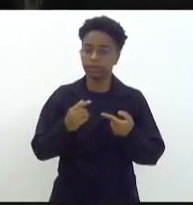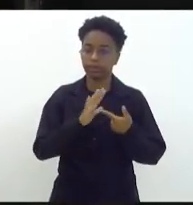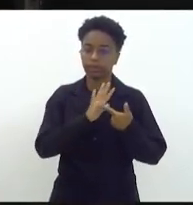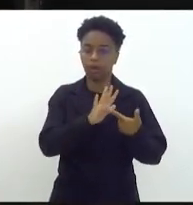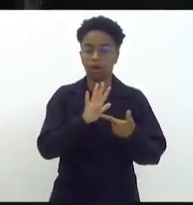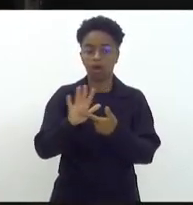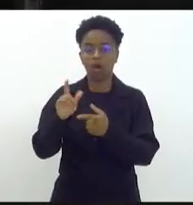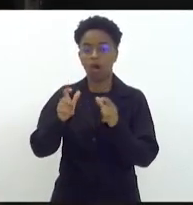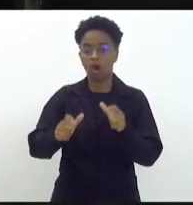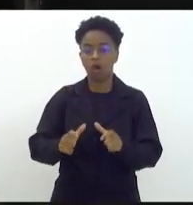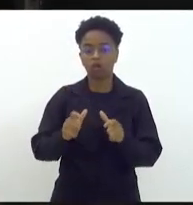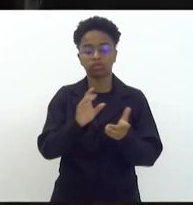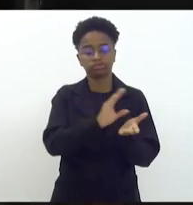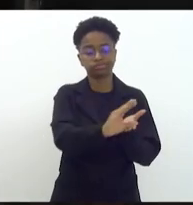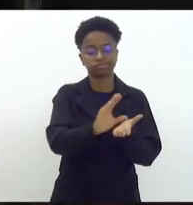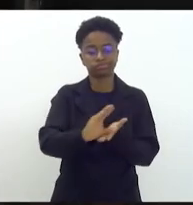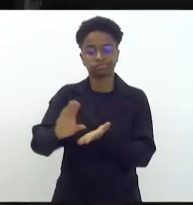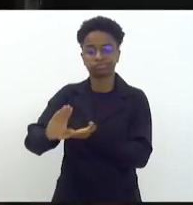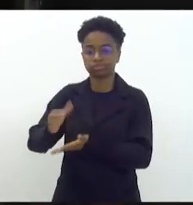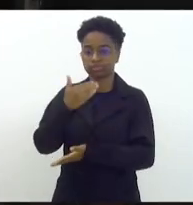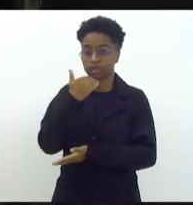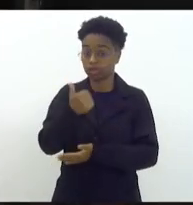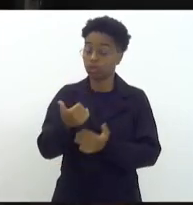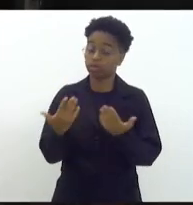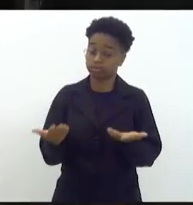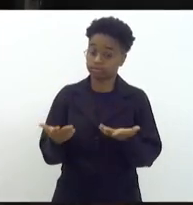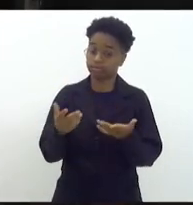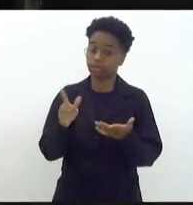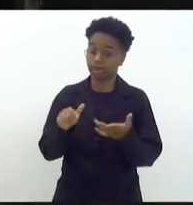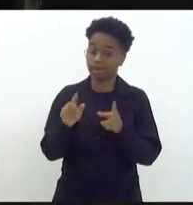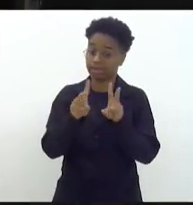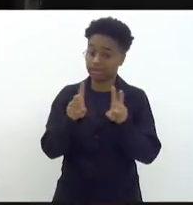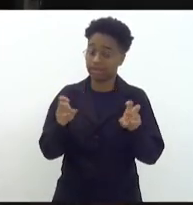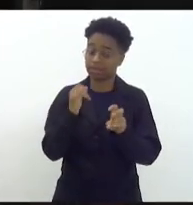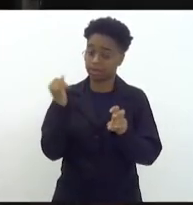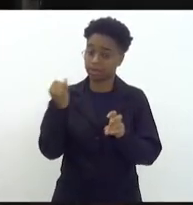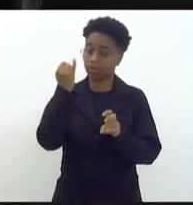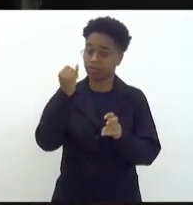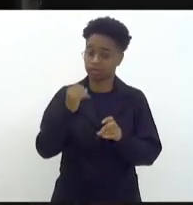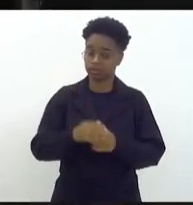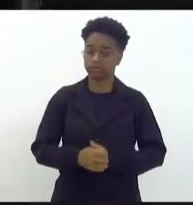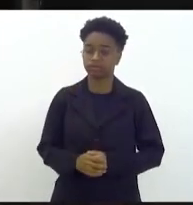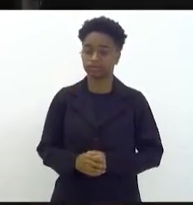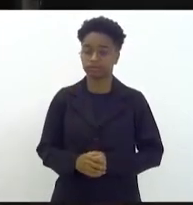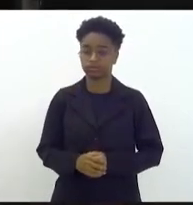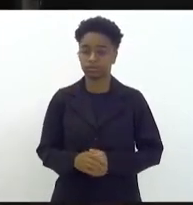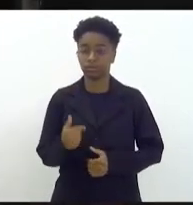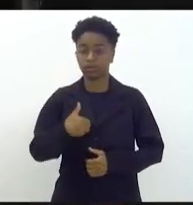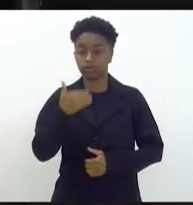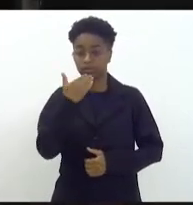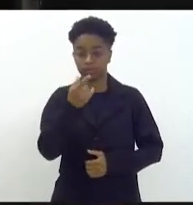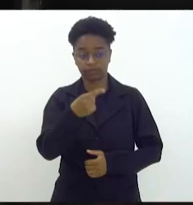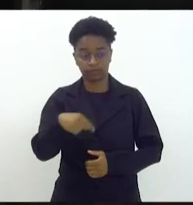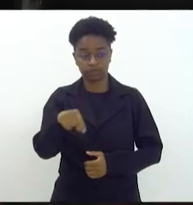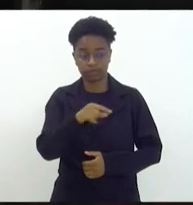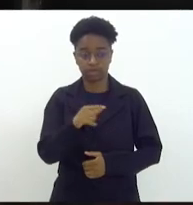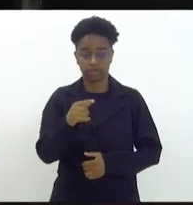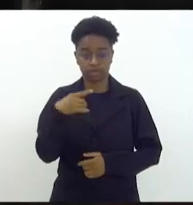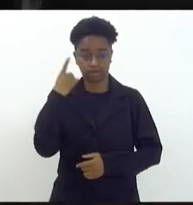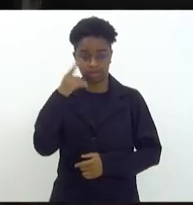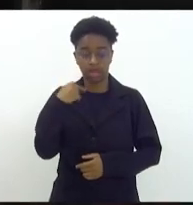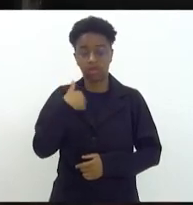melhor aplicadas. E essa é uma das questões importantíssimas. Só pediria aos deputados, eu esqueci de colher,